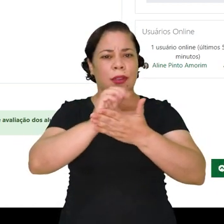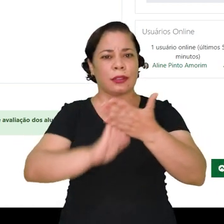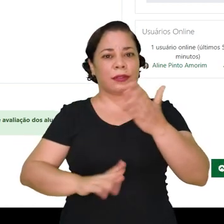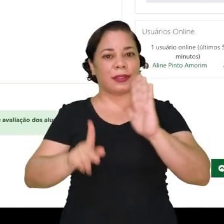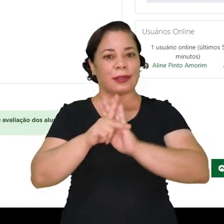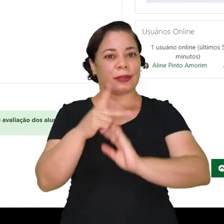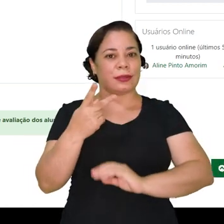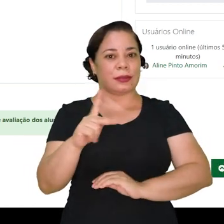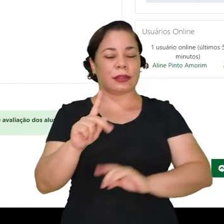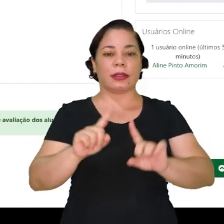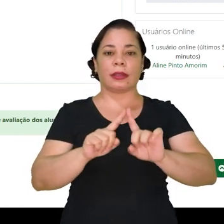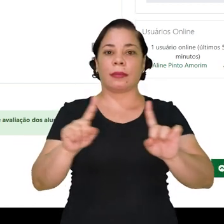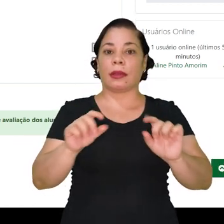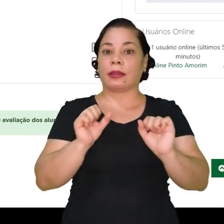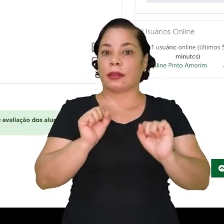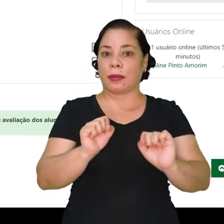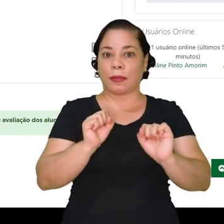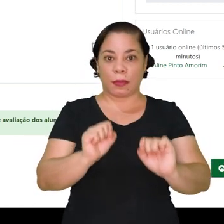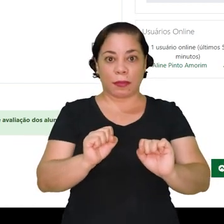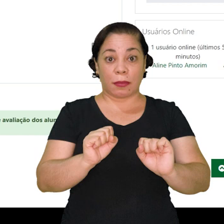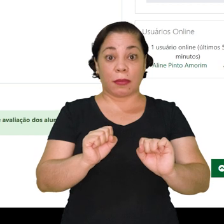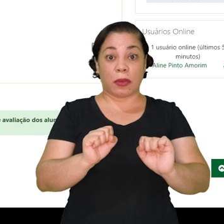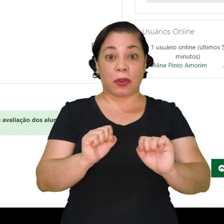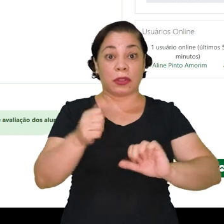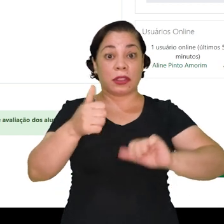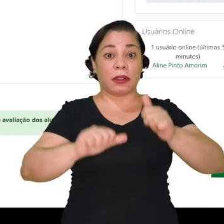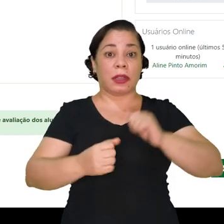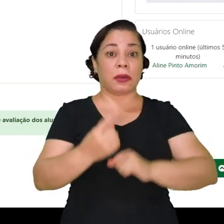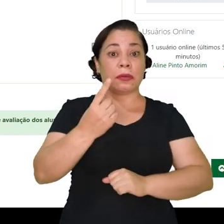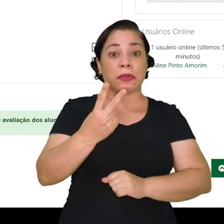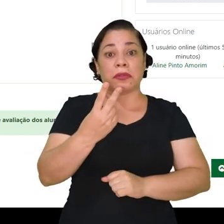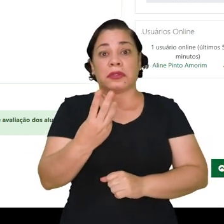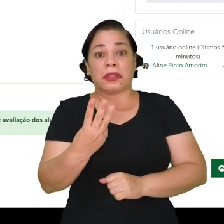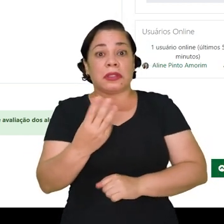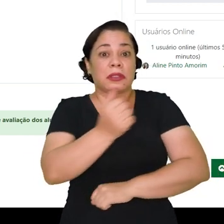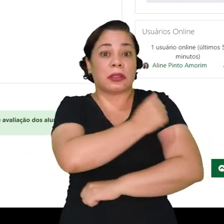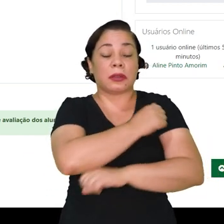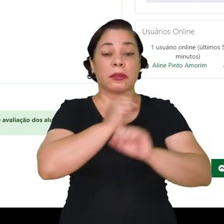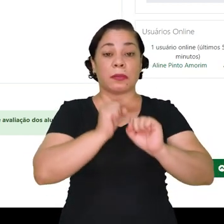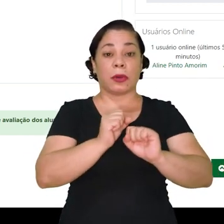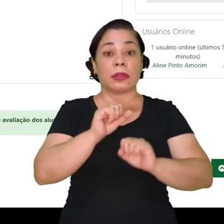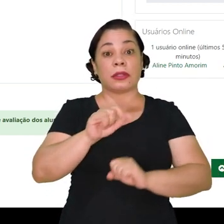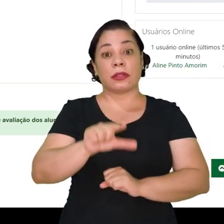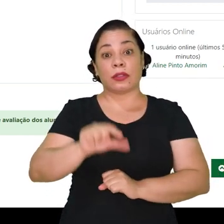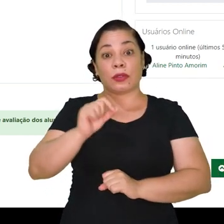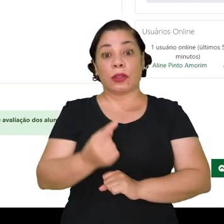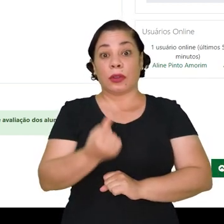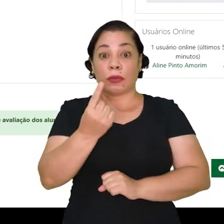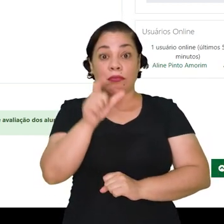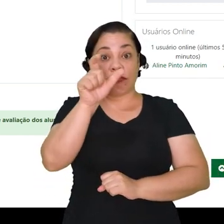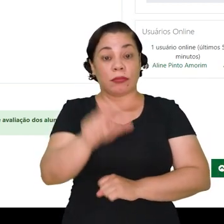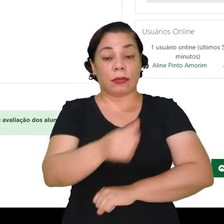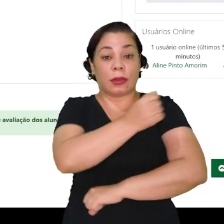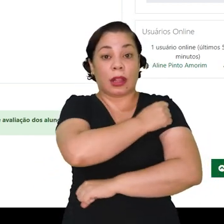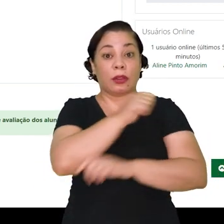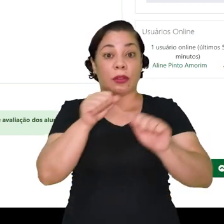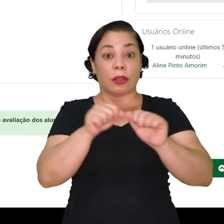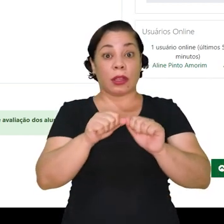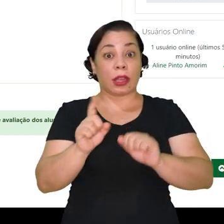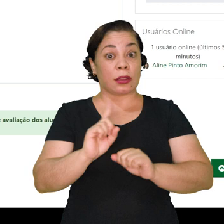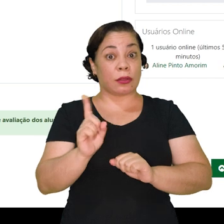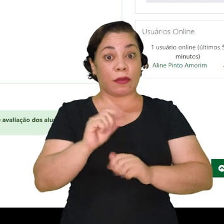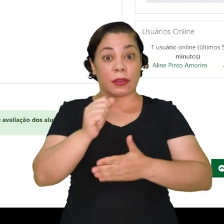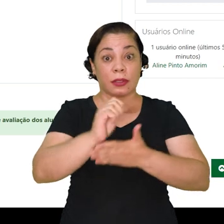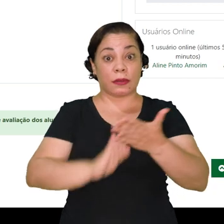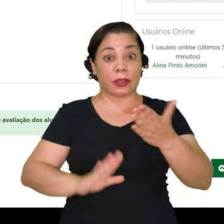as atividades desse aluno, mas você pode avaliar mais de um aluno. Inclusive, se você escolher um aluno que não